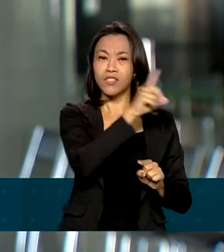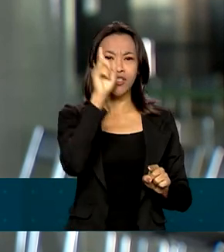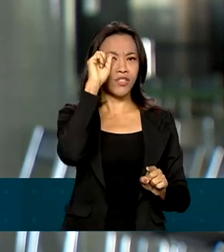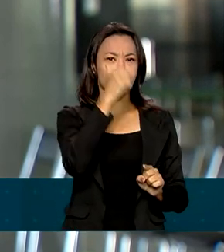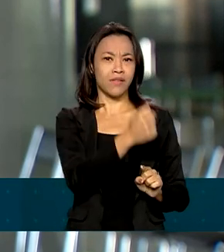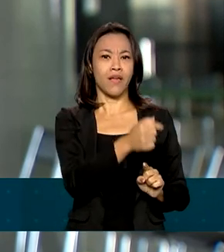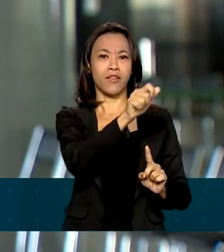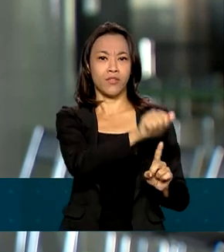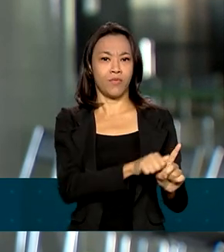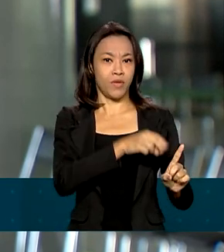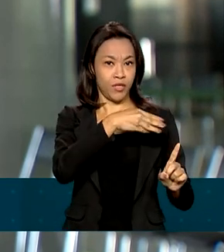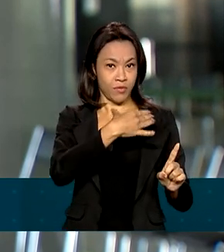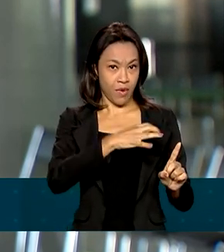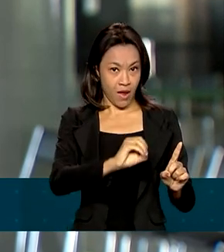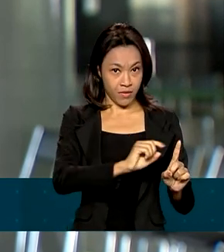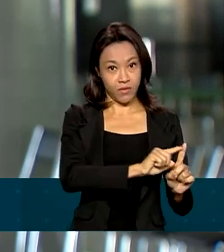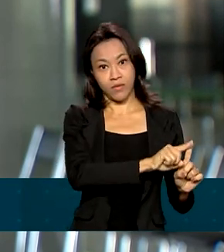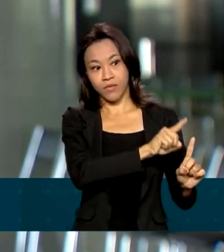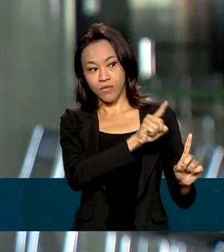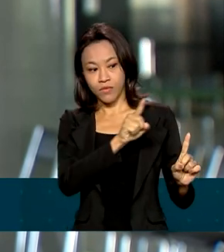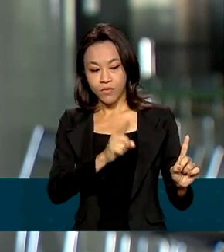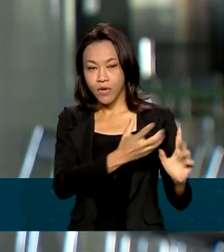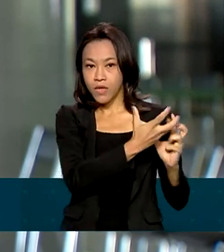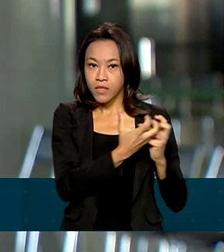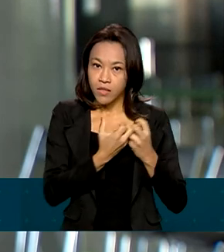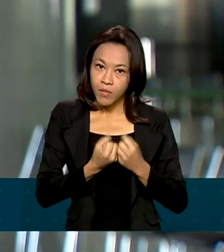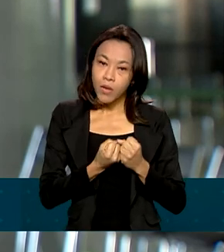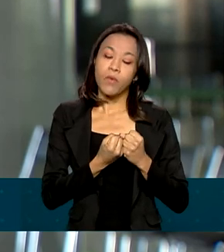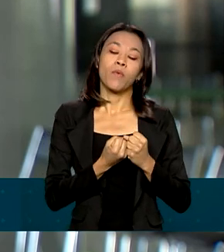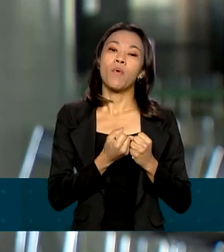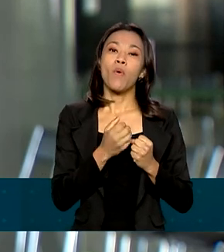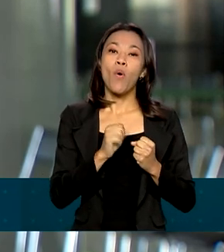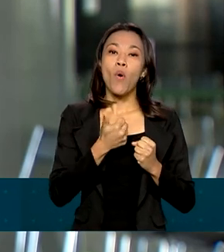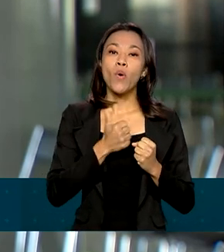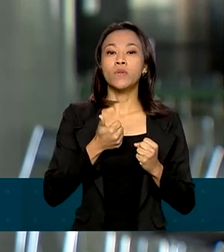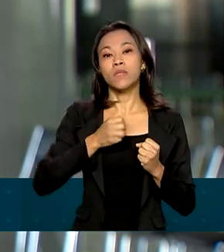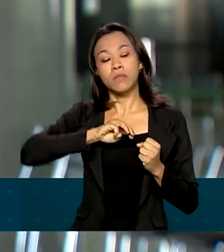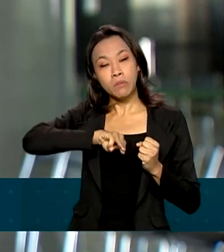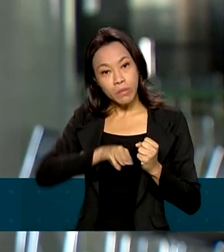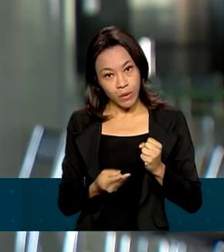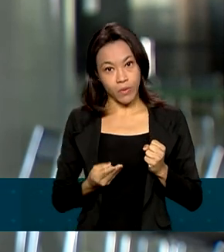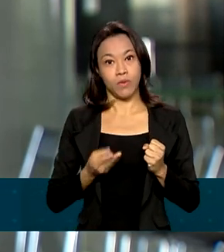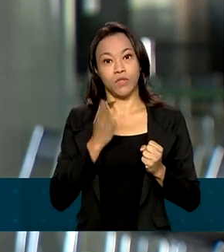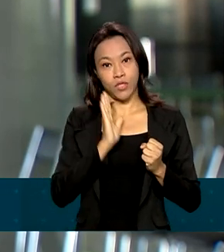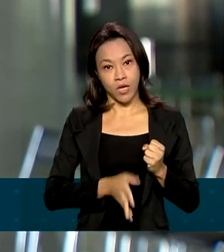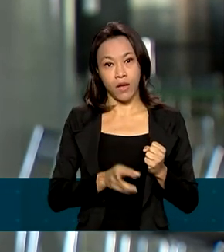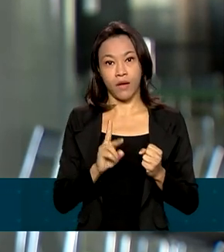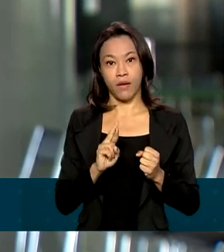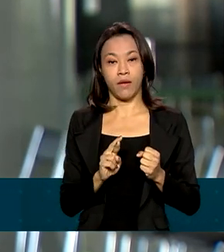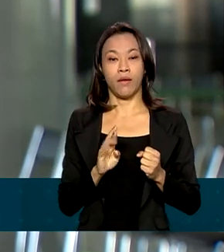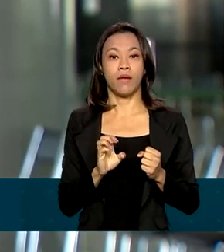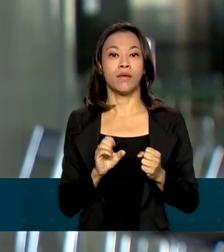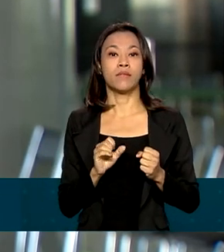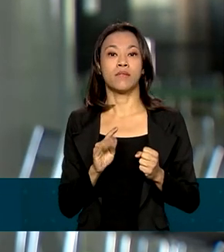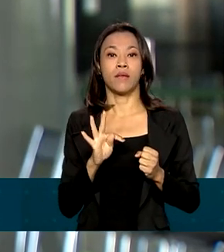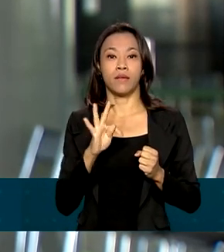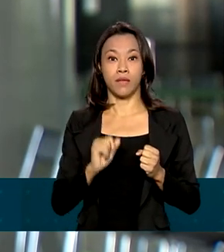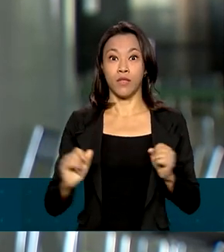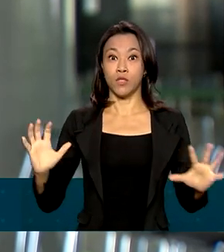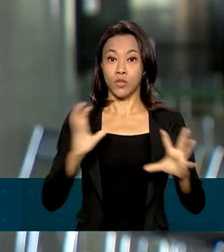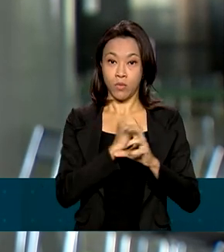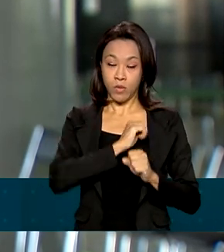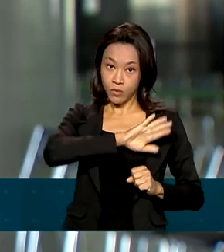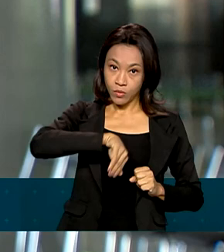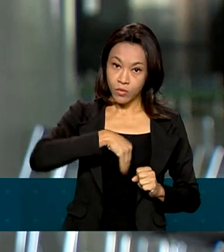Receita Federal já havia recebido cerca de 11 milhões de declarações. A estimativa é que sejam entregues no total